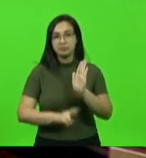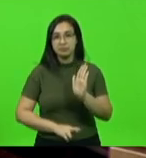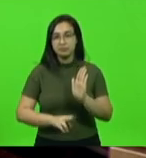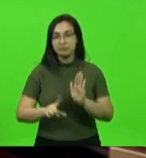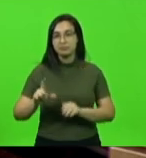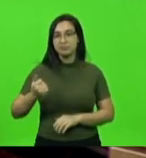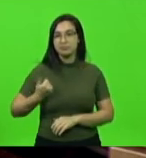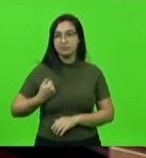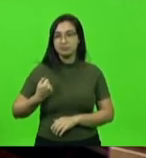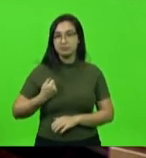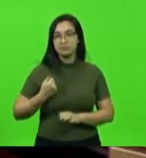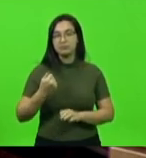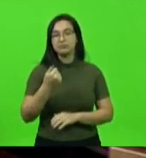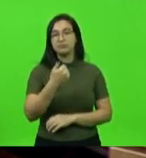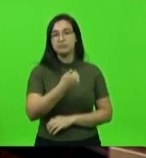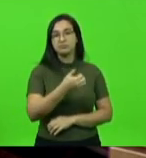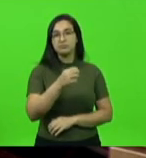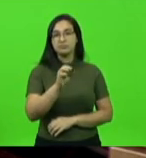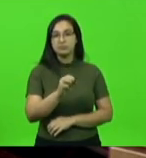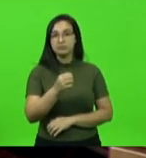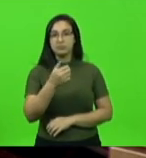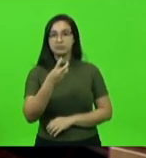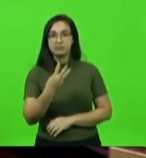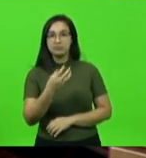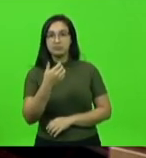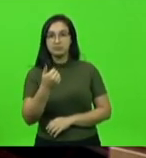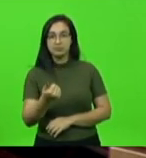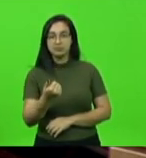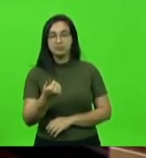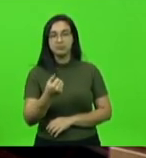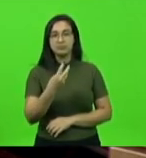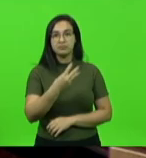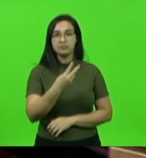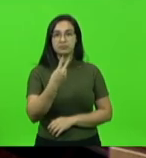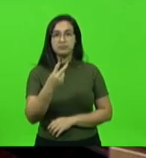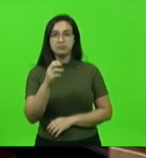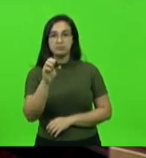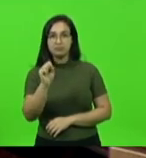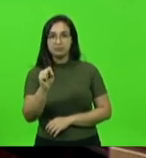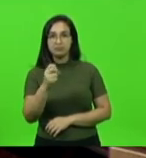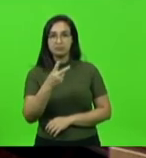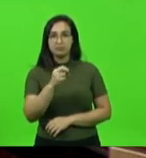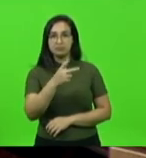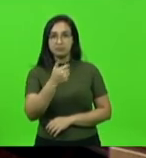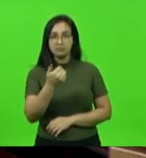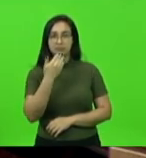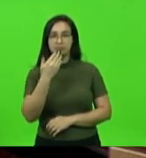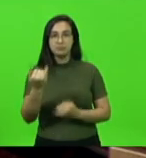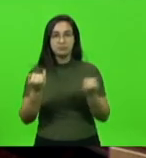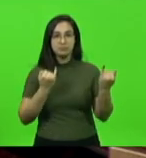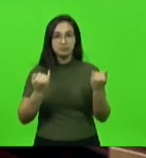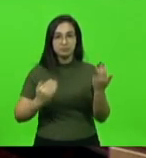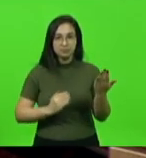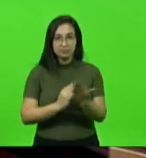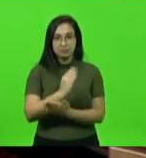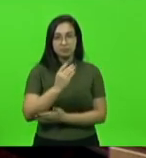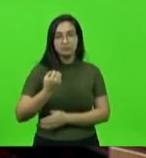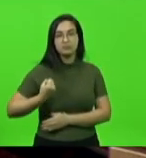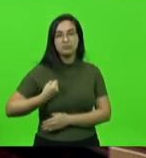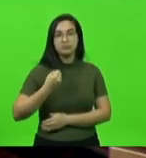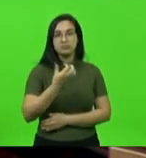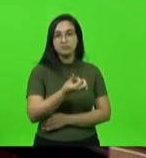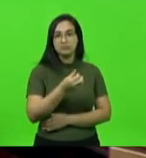131 e 338 de 2021. Foram aprovados os pedidos de informação números 693